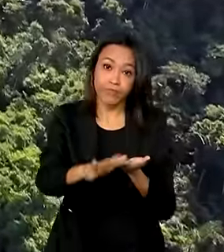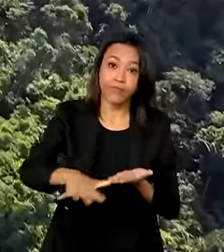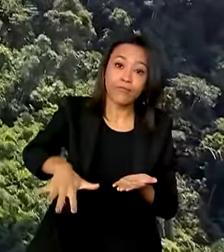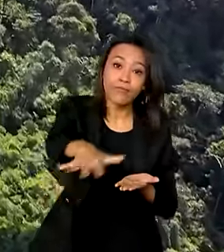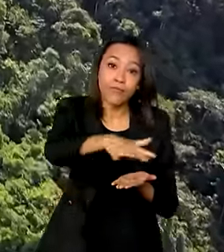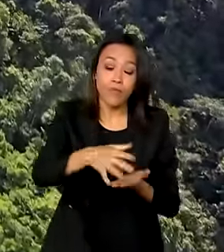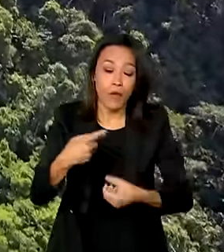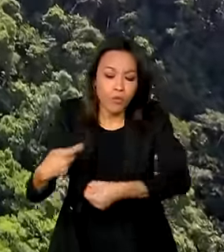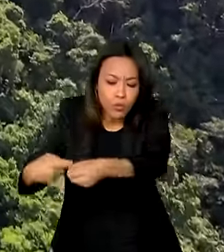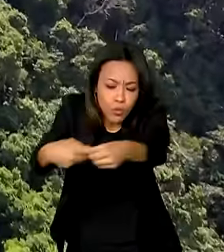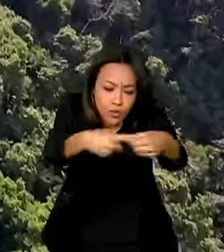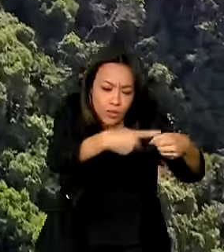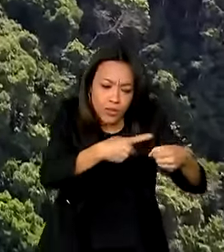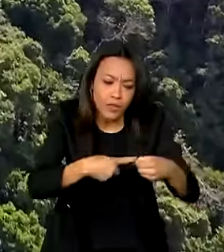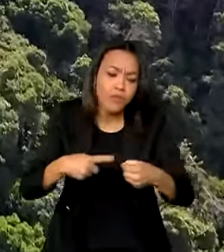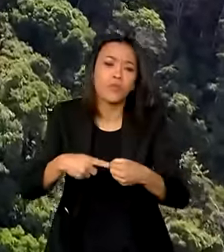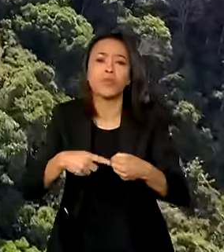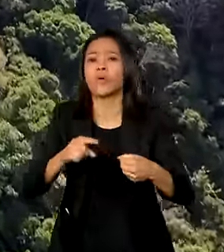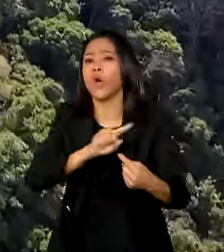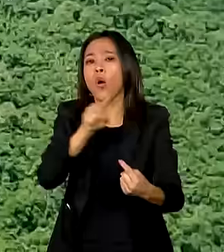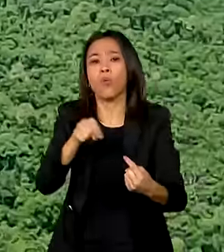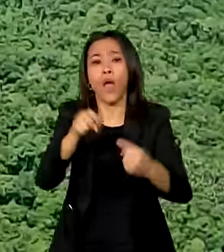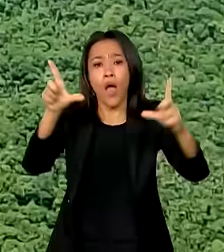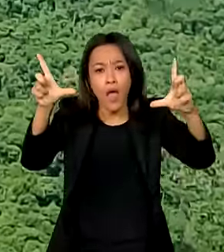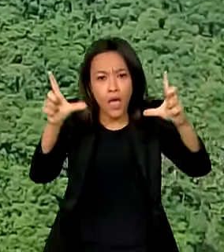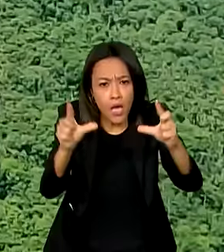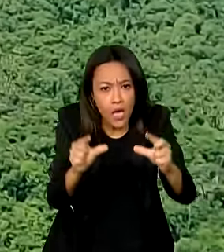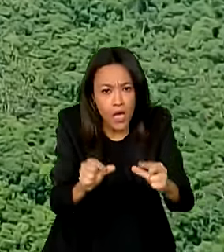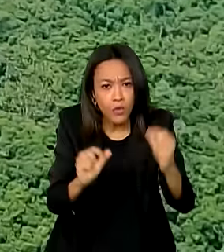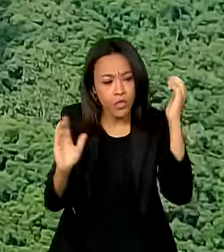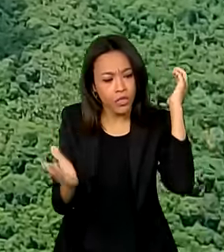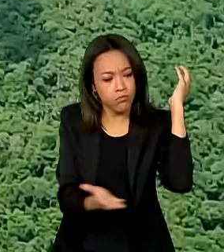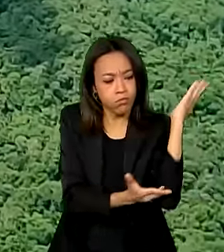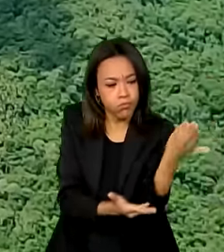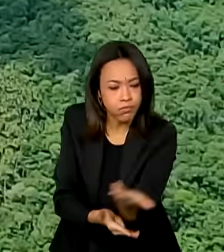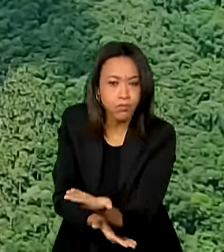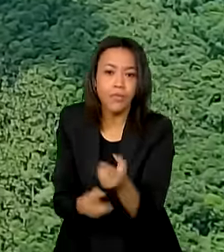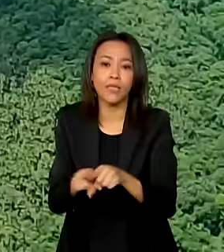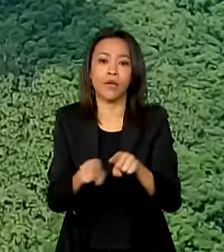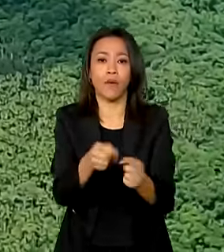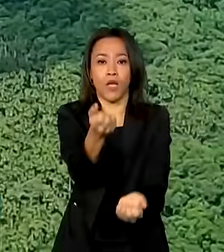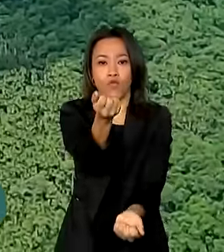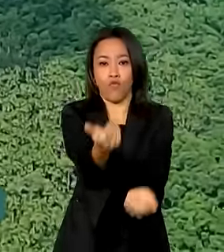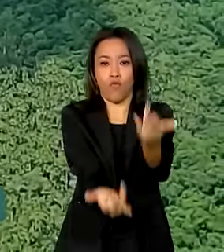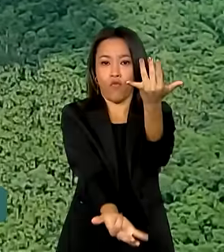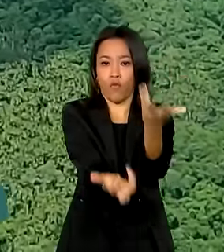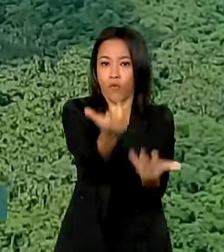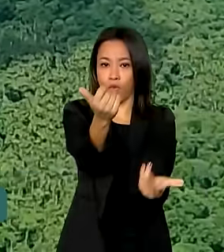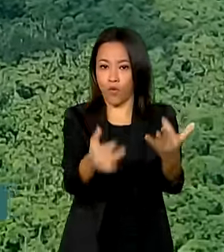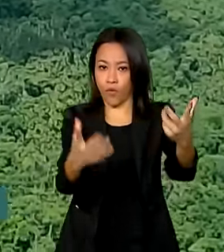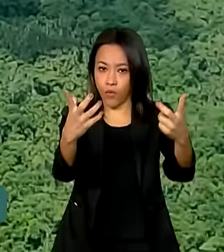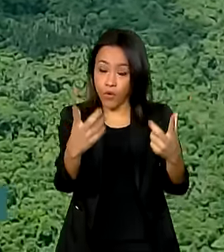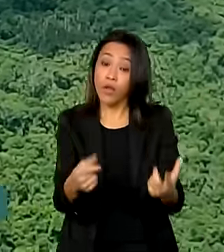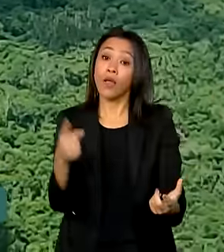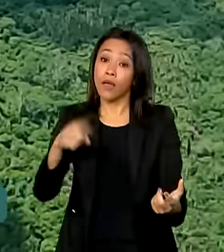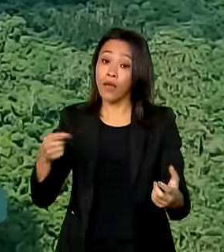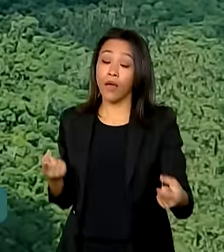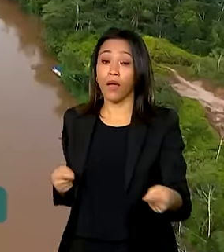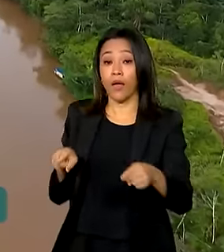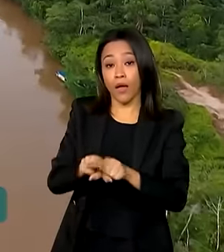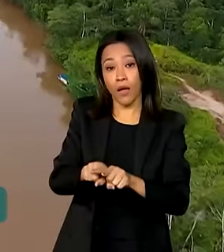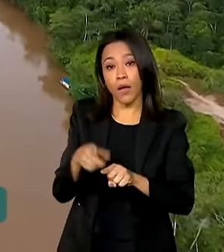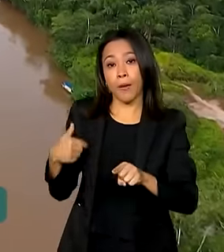Municípios pela redução do desmatamento e incêndios florestais na Amazônia, do Ministério do Meio